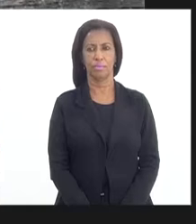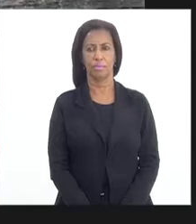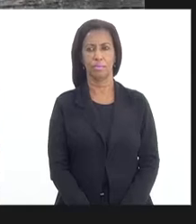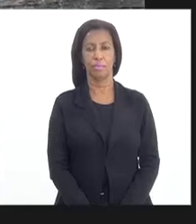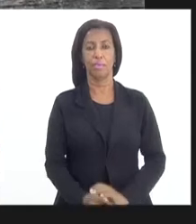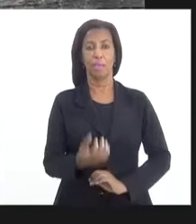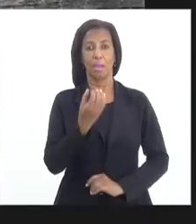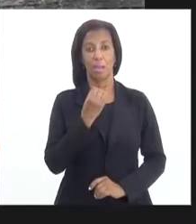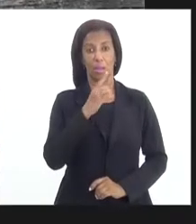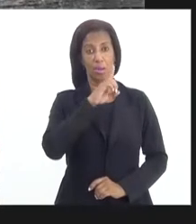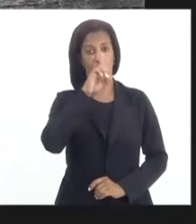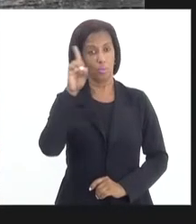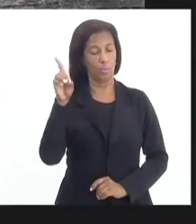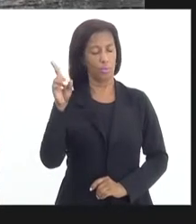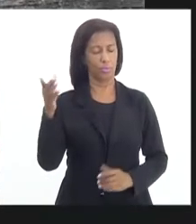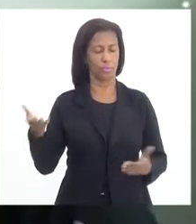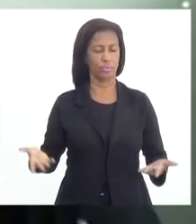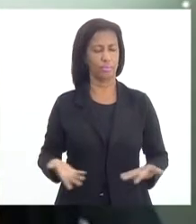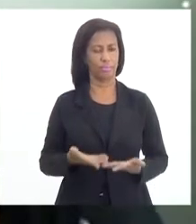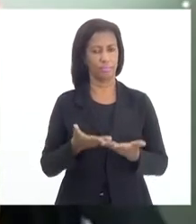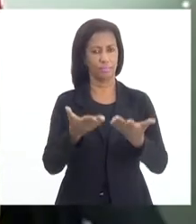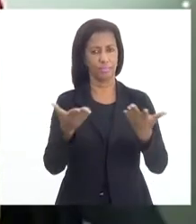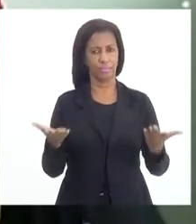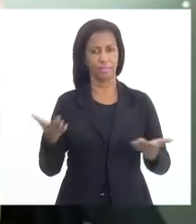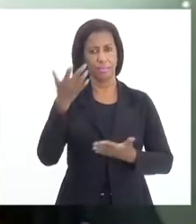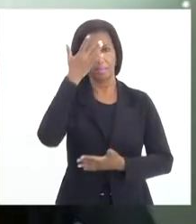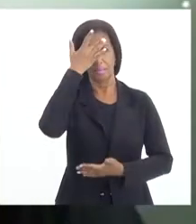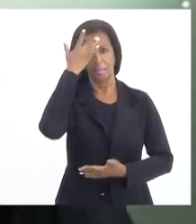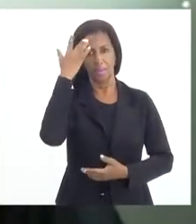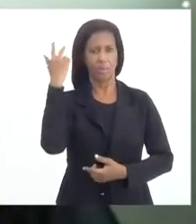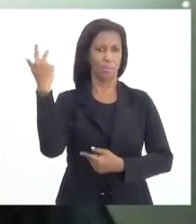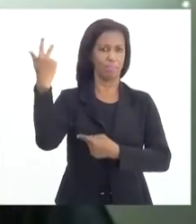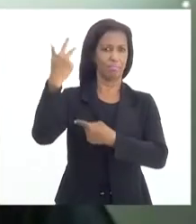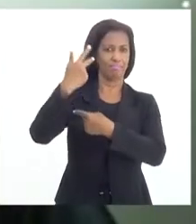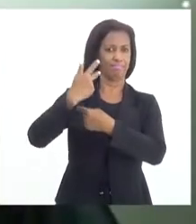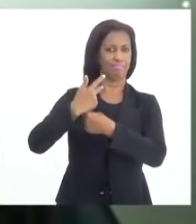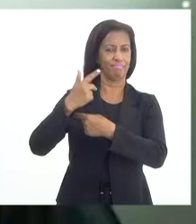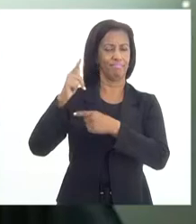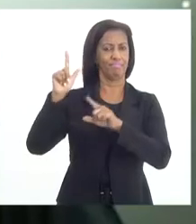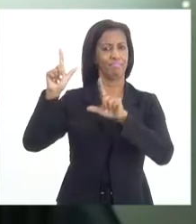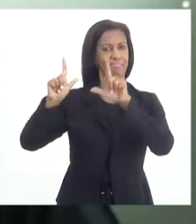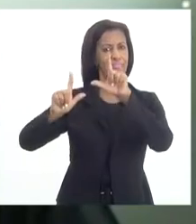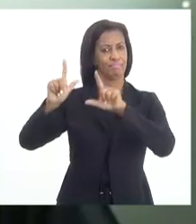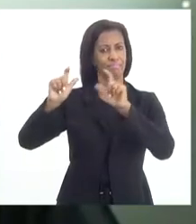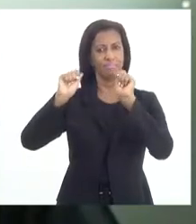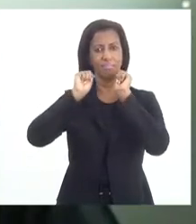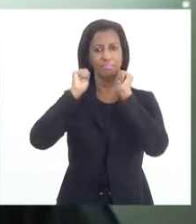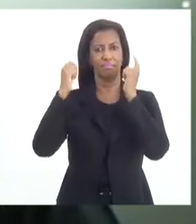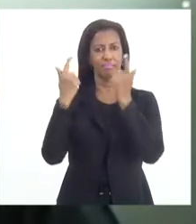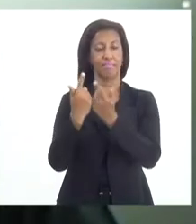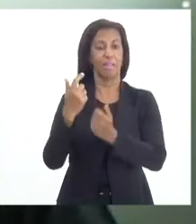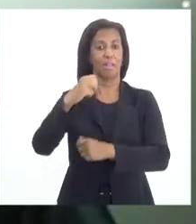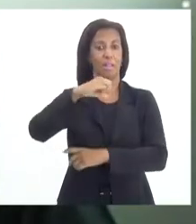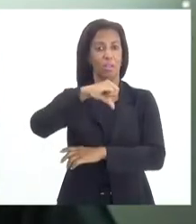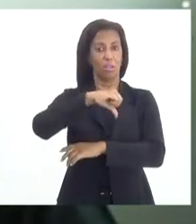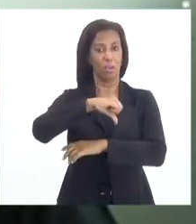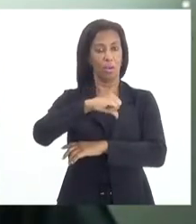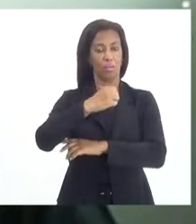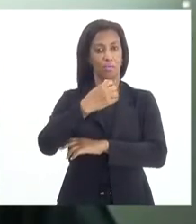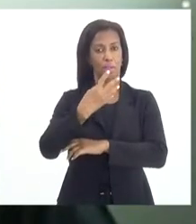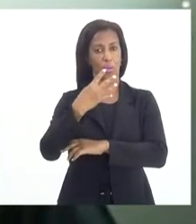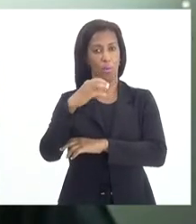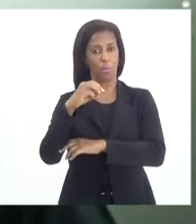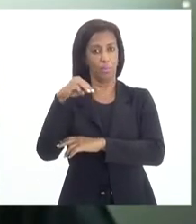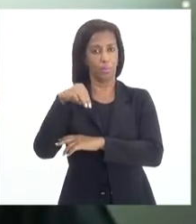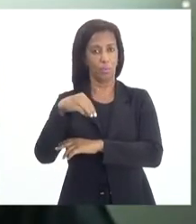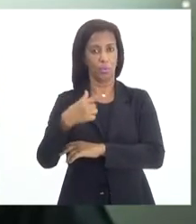Bom dia a todas e todos, bom dia àqueles que nos acompanham pela TV Alerja. Às 9 horas e 40 minutos do dia